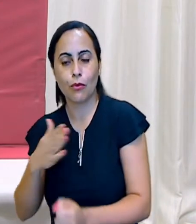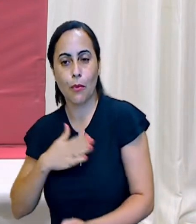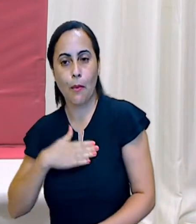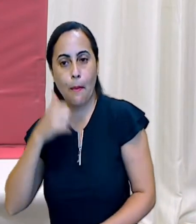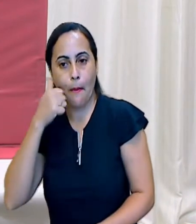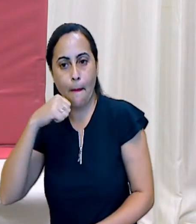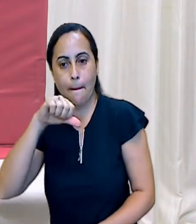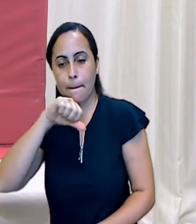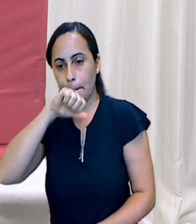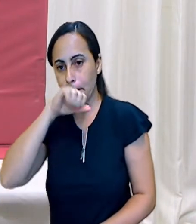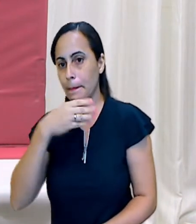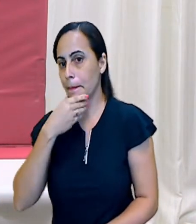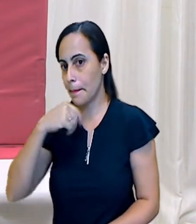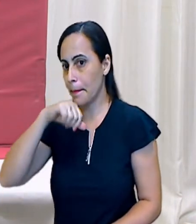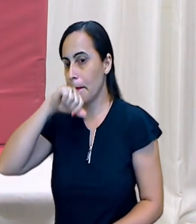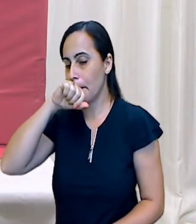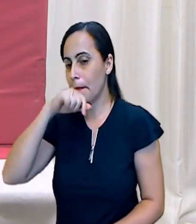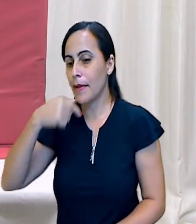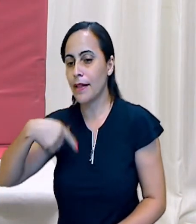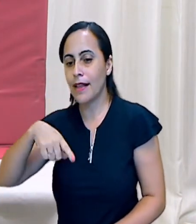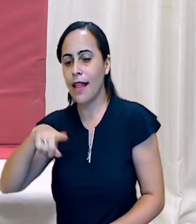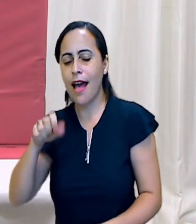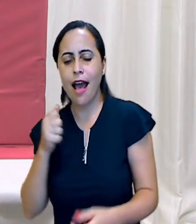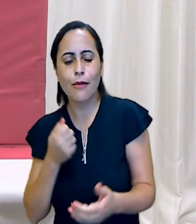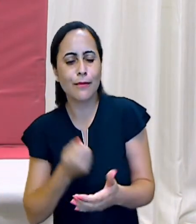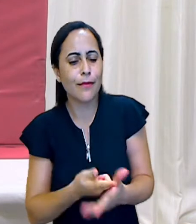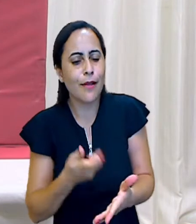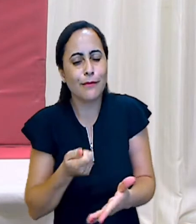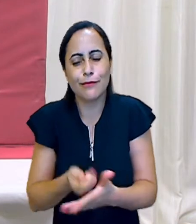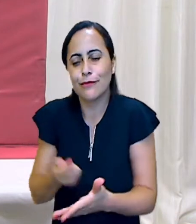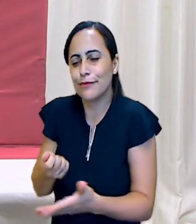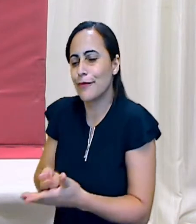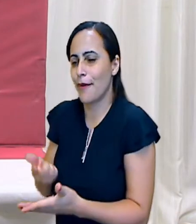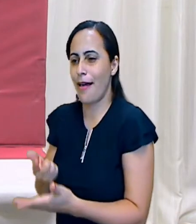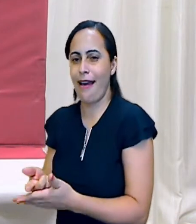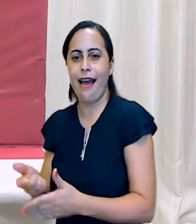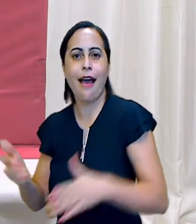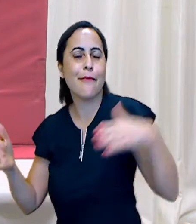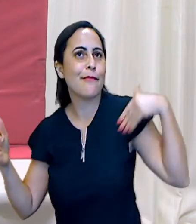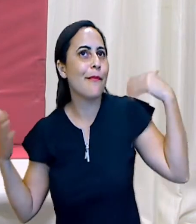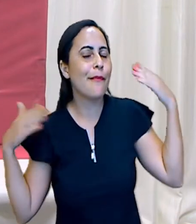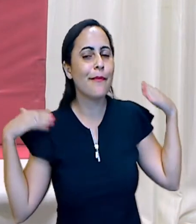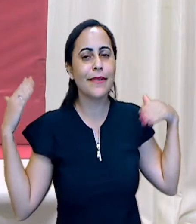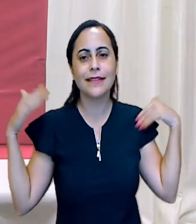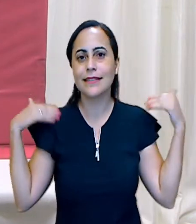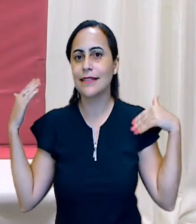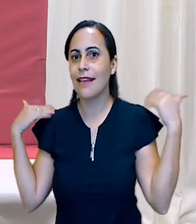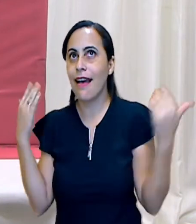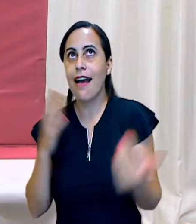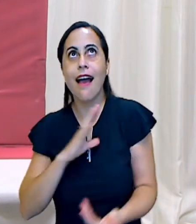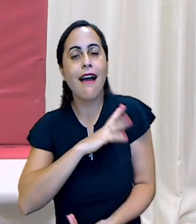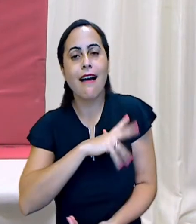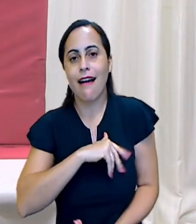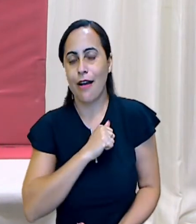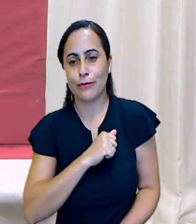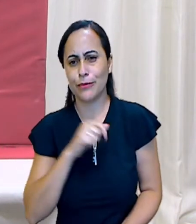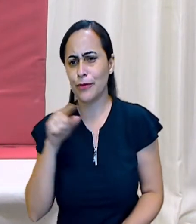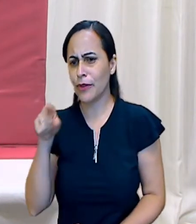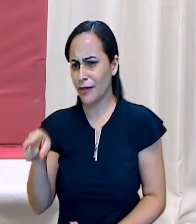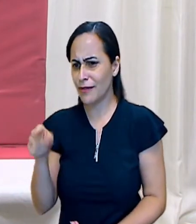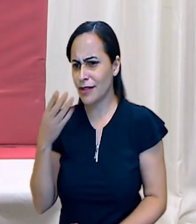fazer compras. Eu adoro passear com eles. E vocês, crianças,